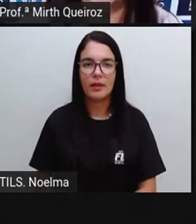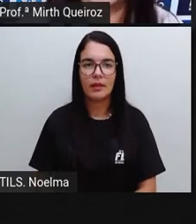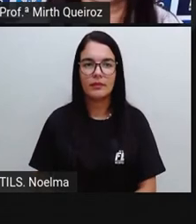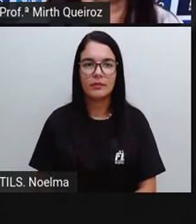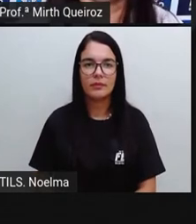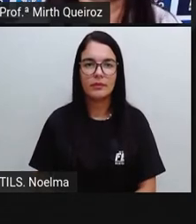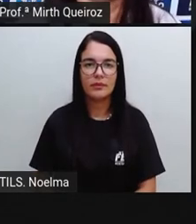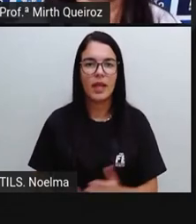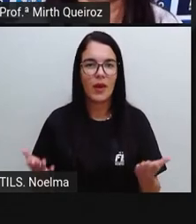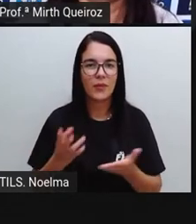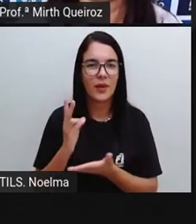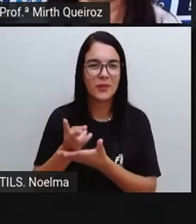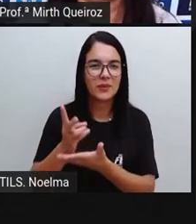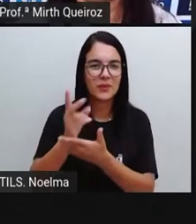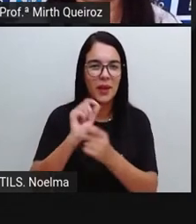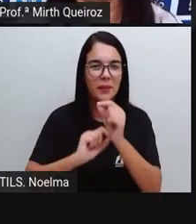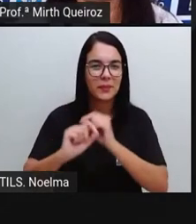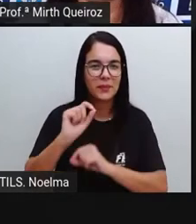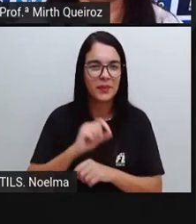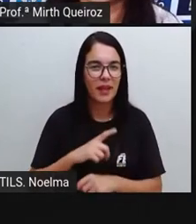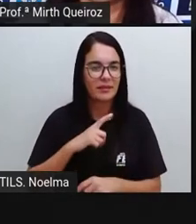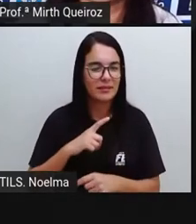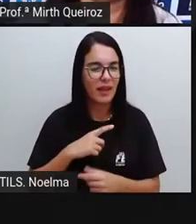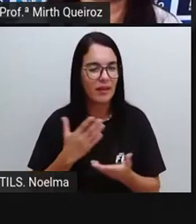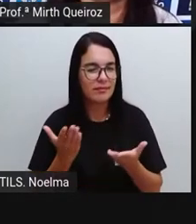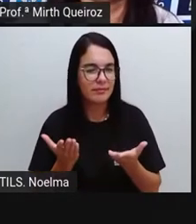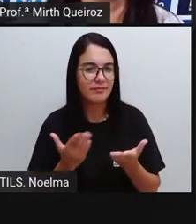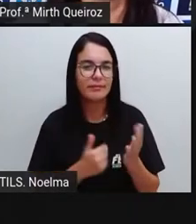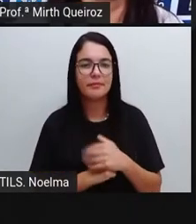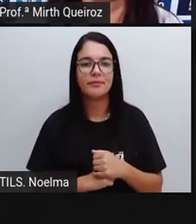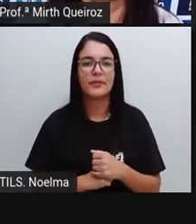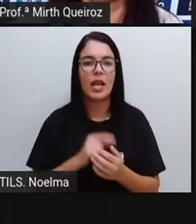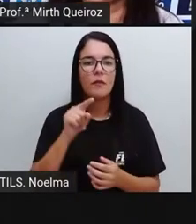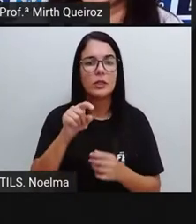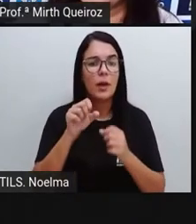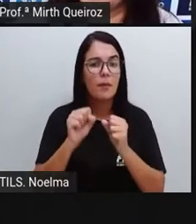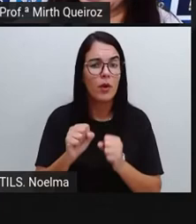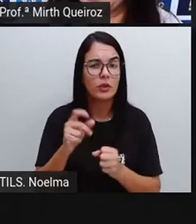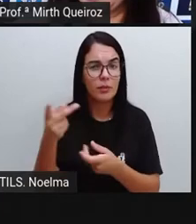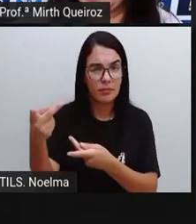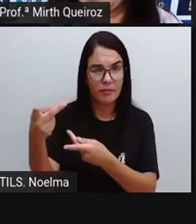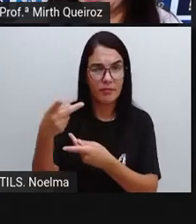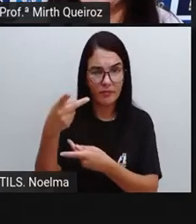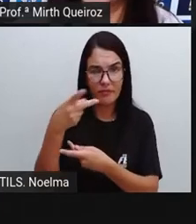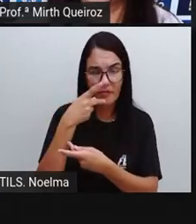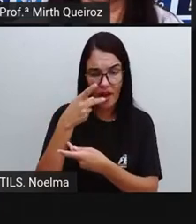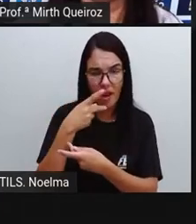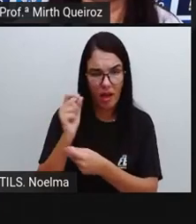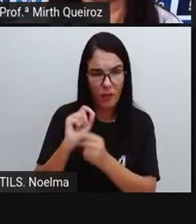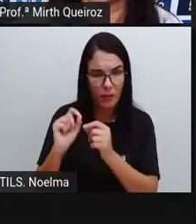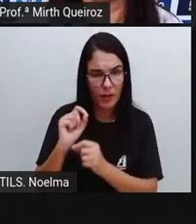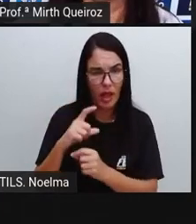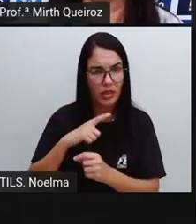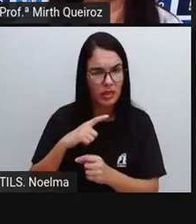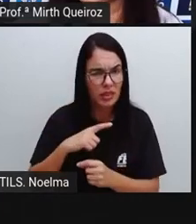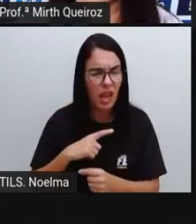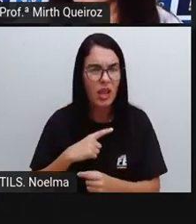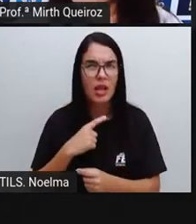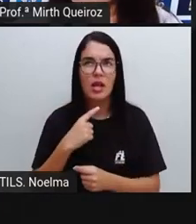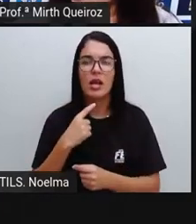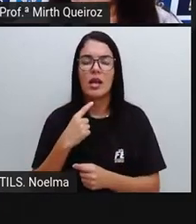continuidade, a gente tem aqui alguns encaminhamentos. Você poderia me dizer se existe algo